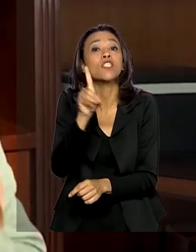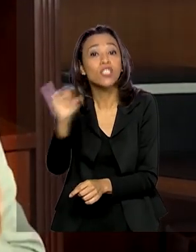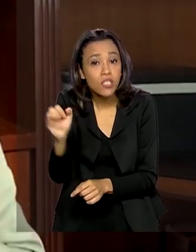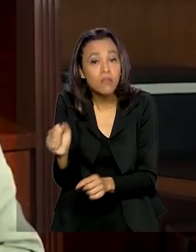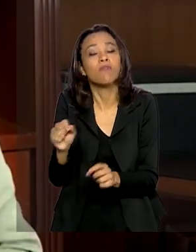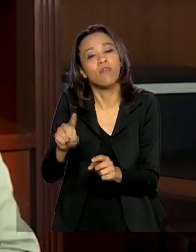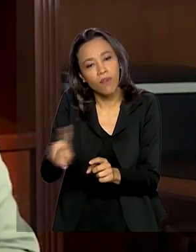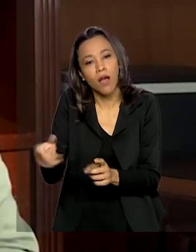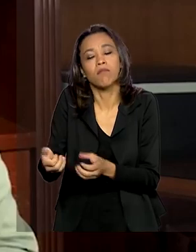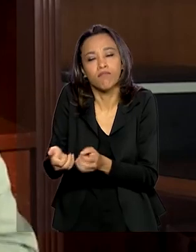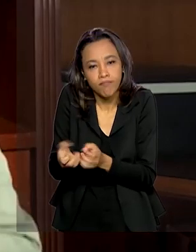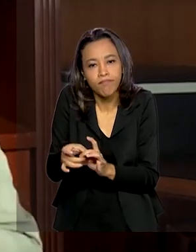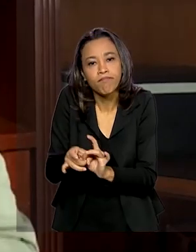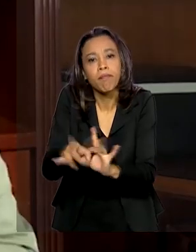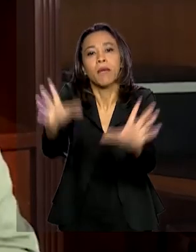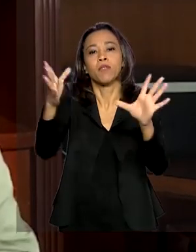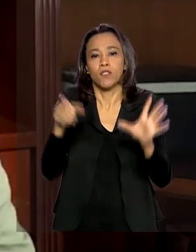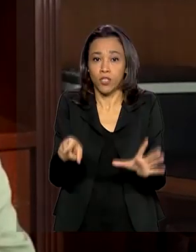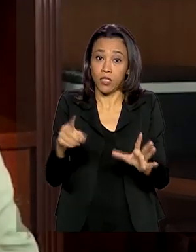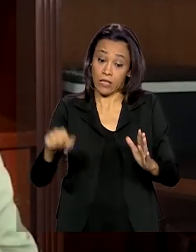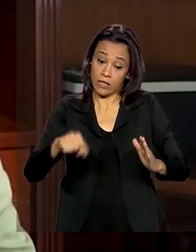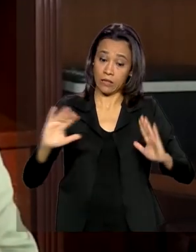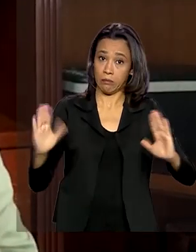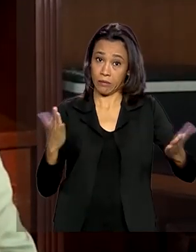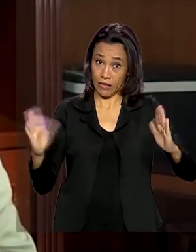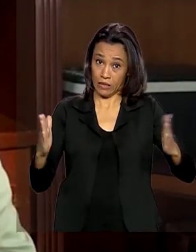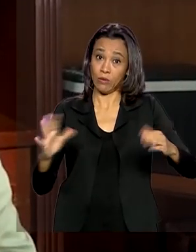de higienização dos brasileiros durante a crise do coronavírus.